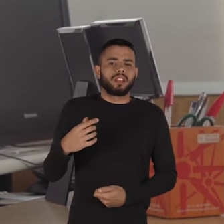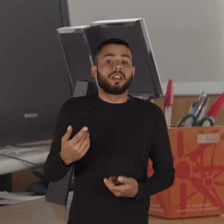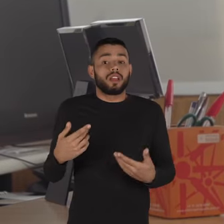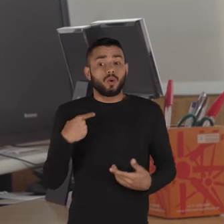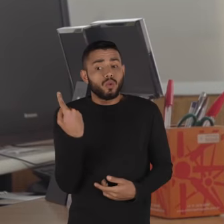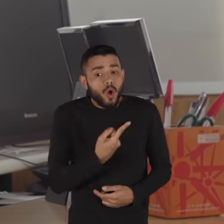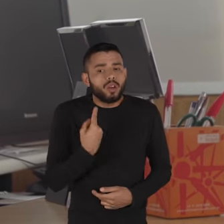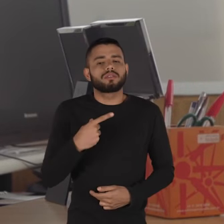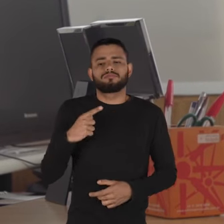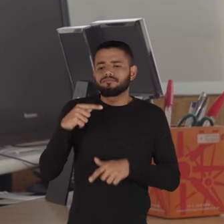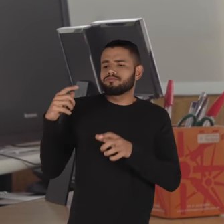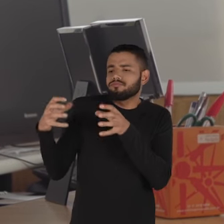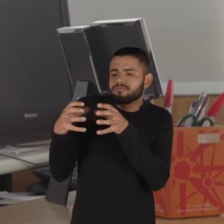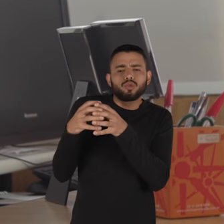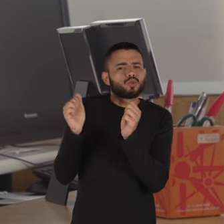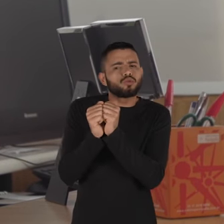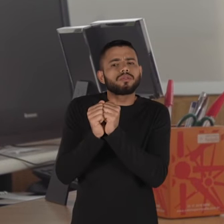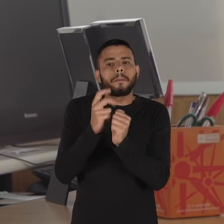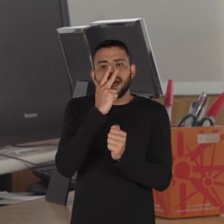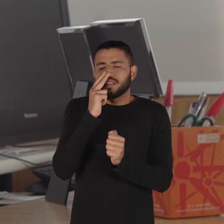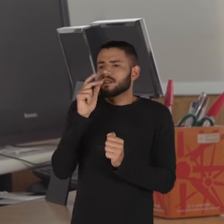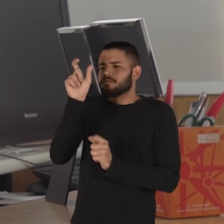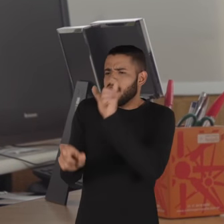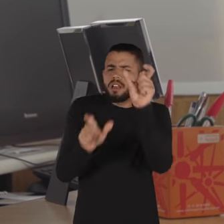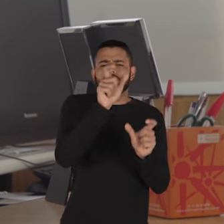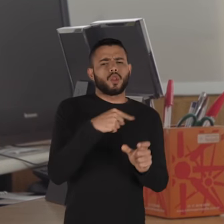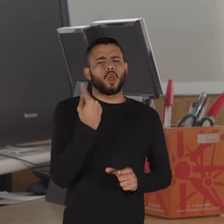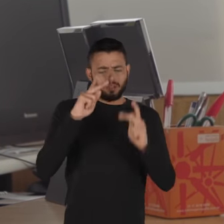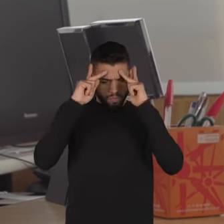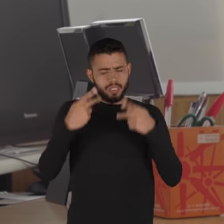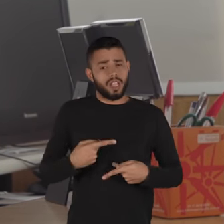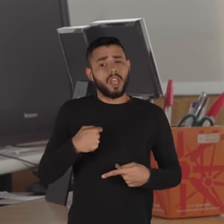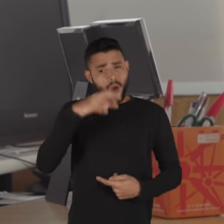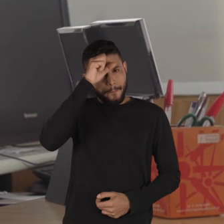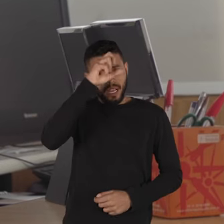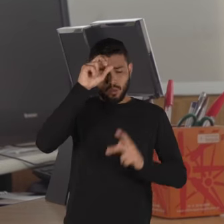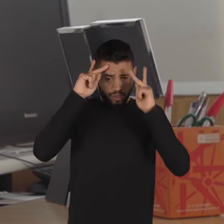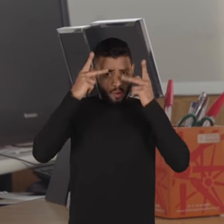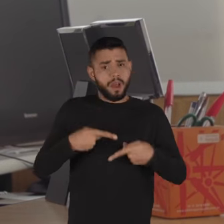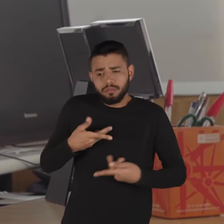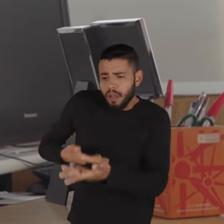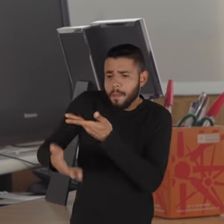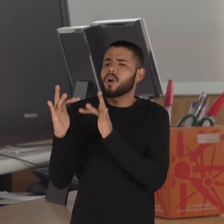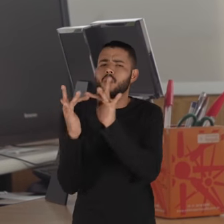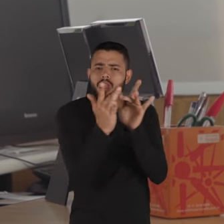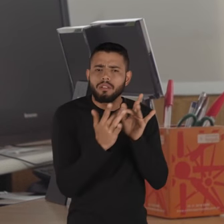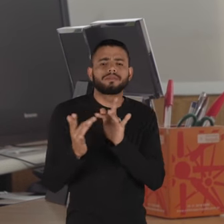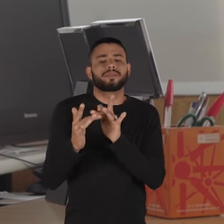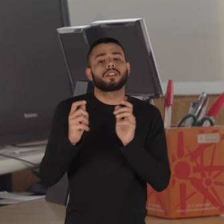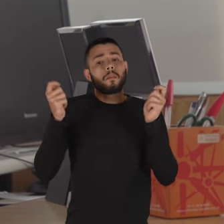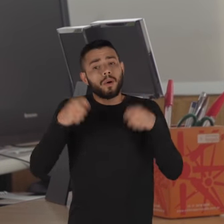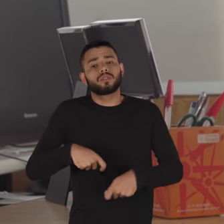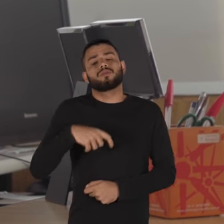sentido de ser, de nós estarmos no coletivo, é que o coletivo nos humaniza. Então, eu aprendo a ser um ser humano. Diz Cristiano. Eu posso